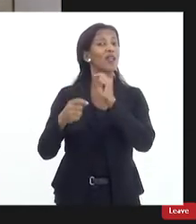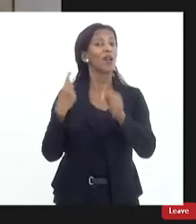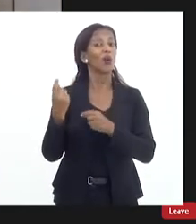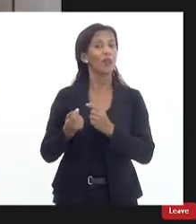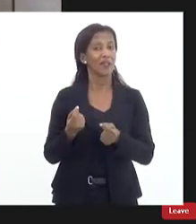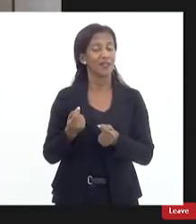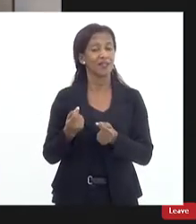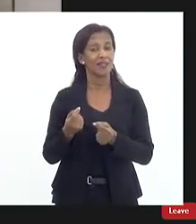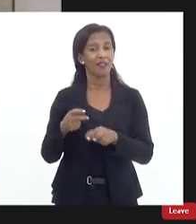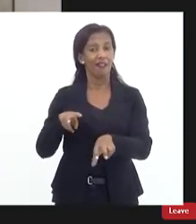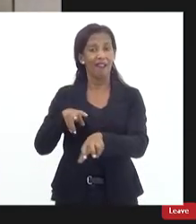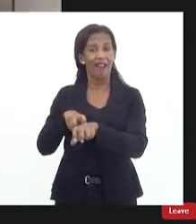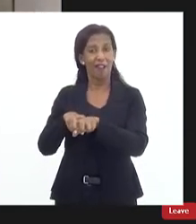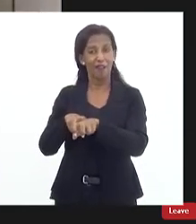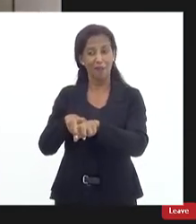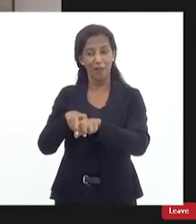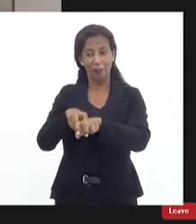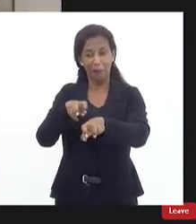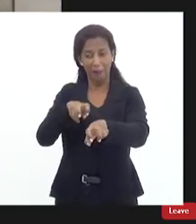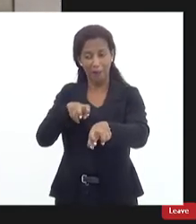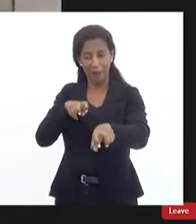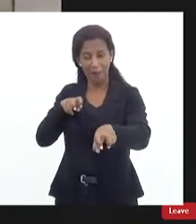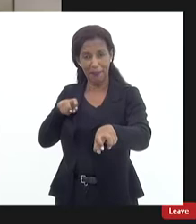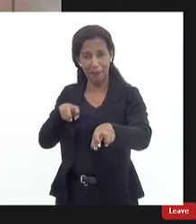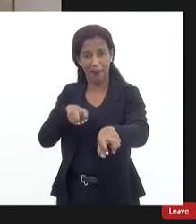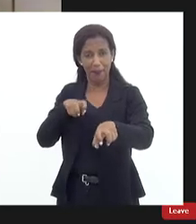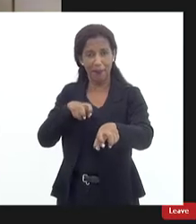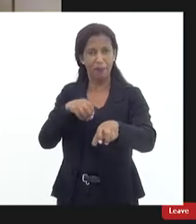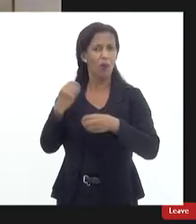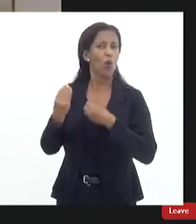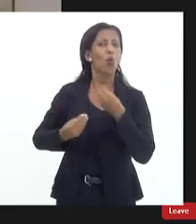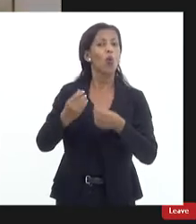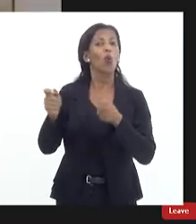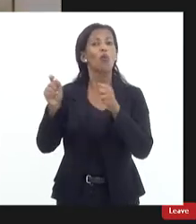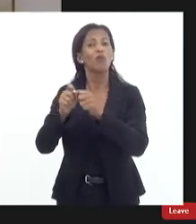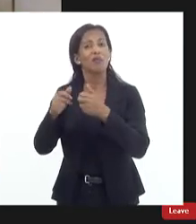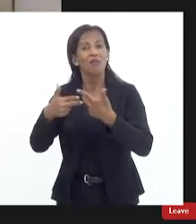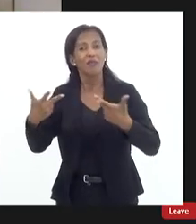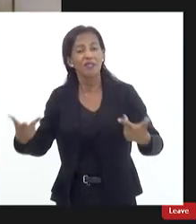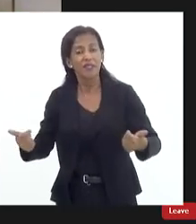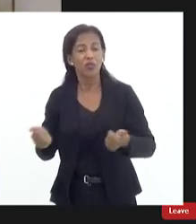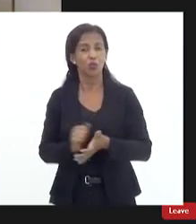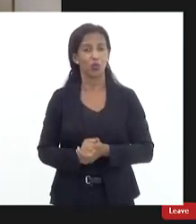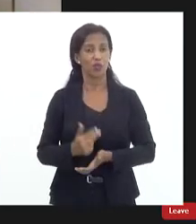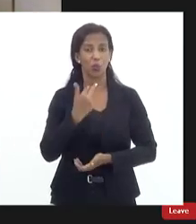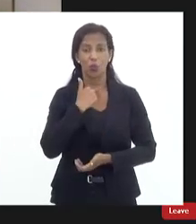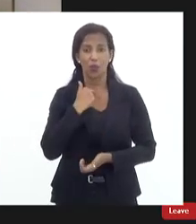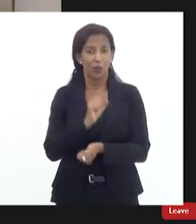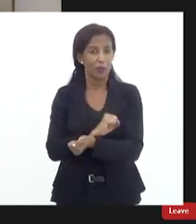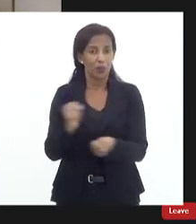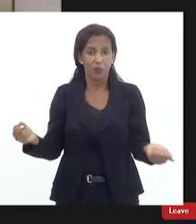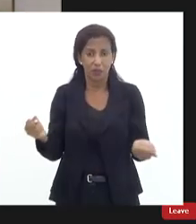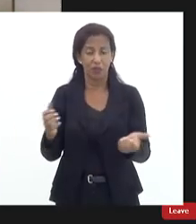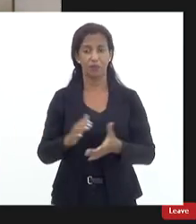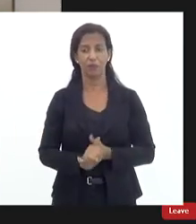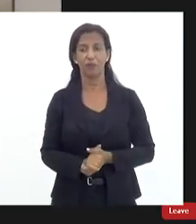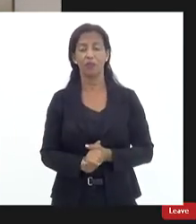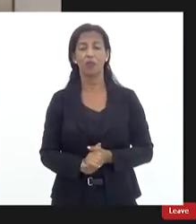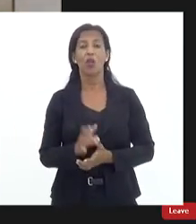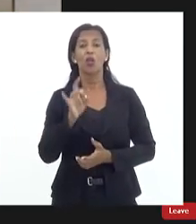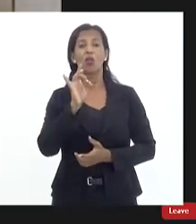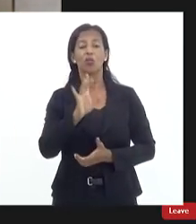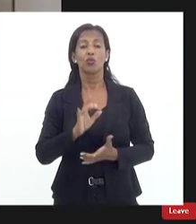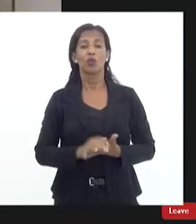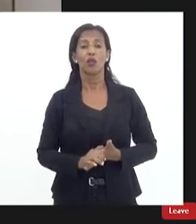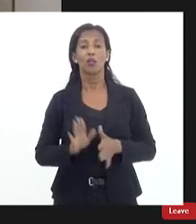transtornos a população e usa até uma frase você vai fazer omelete se não quebrar os ovos aquelas frases que as pessoas falam só que